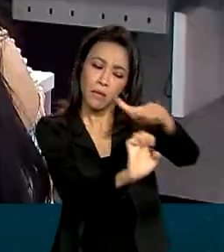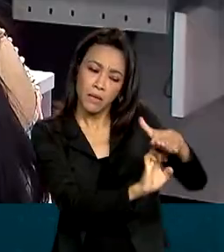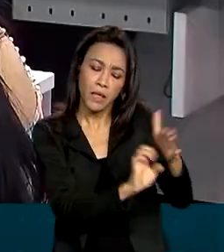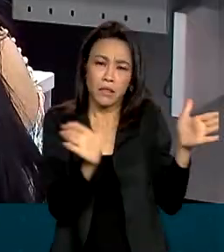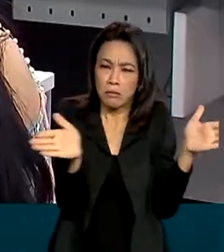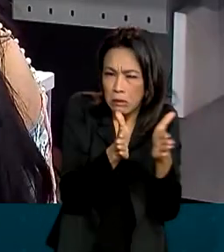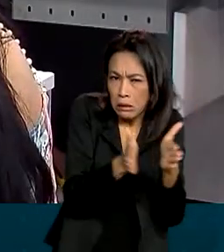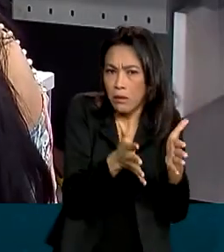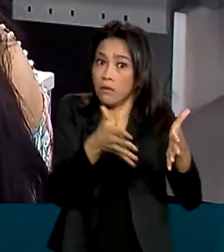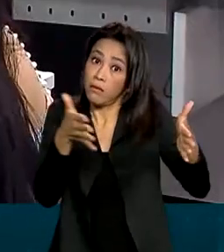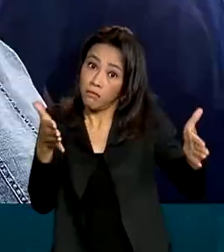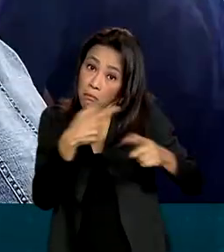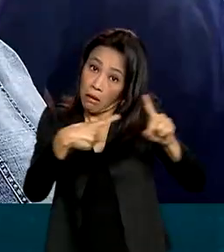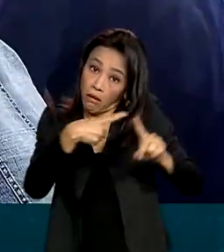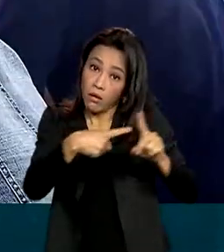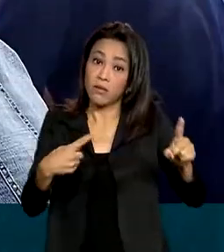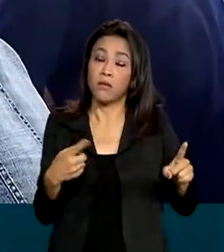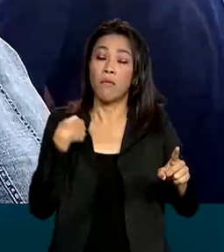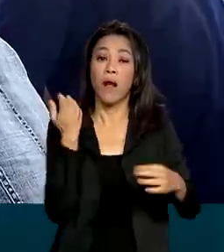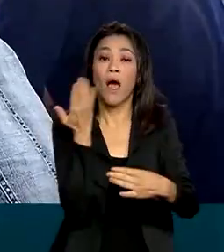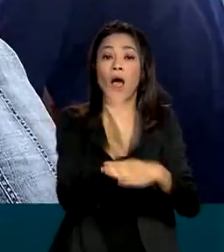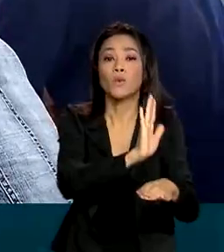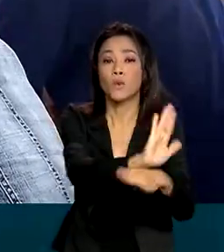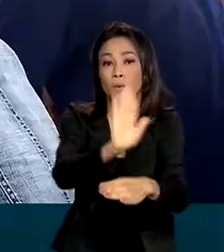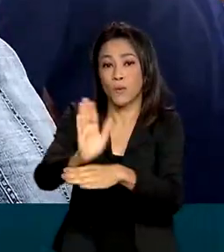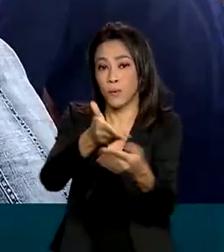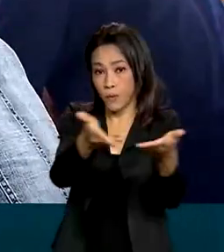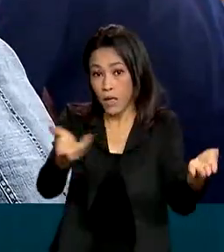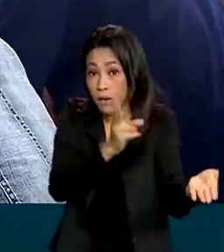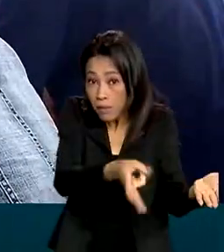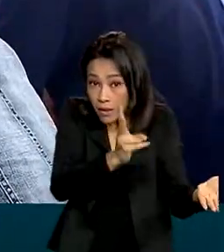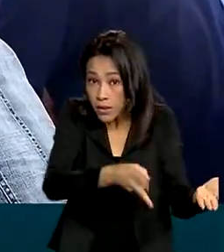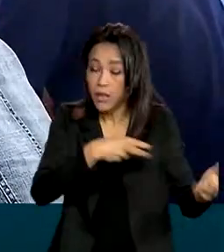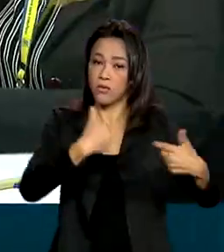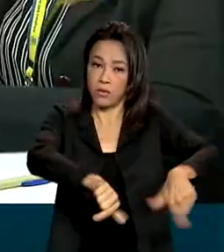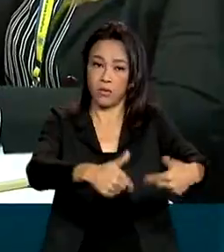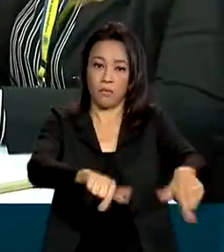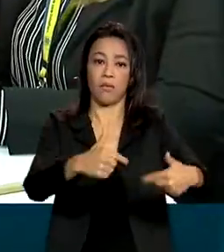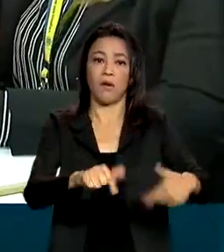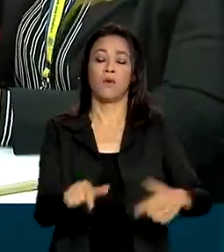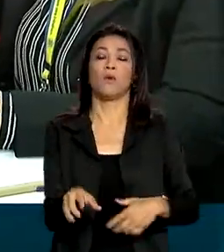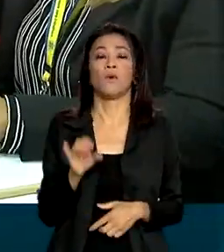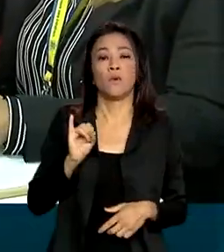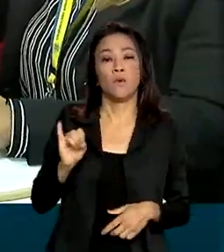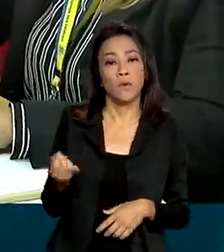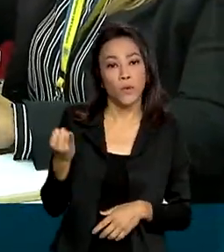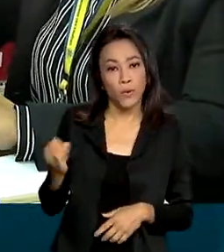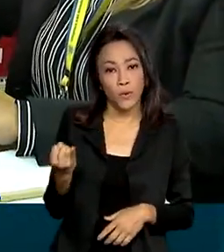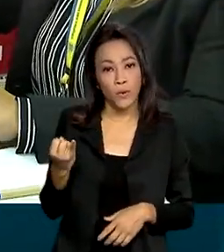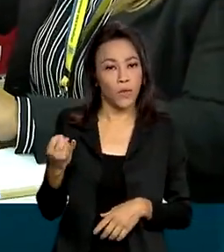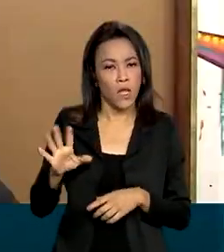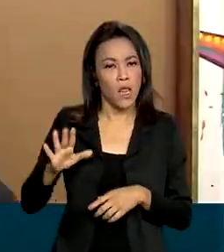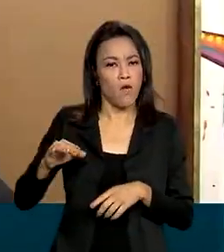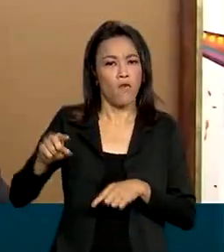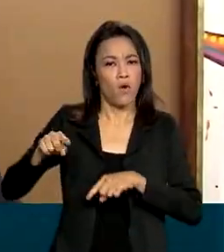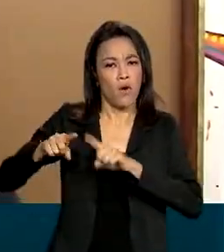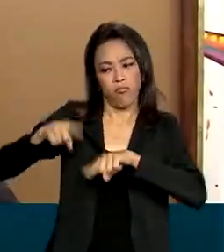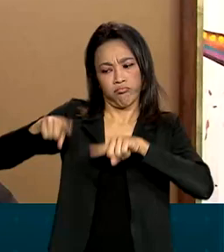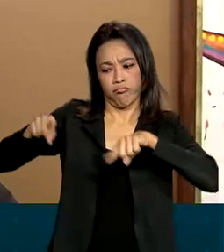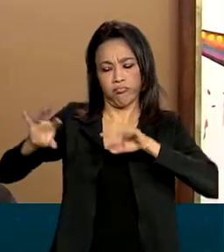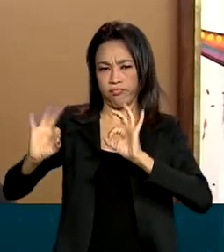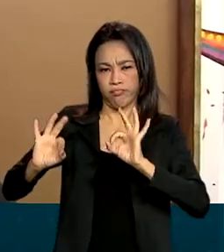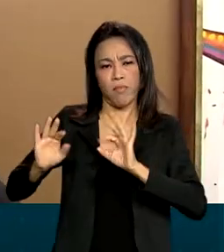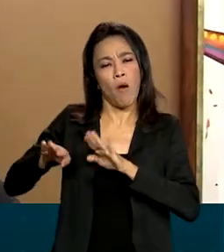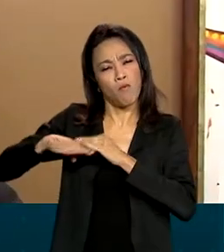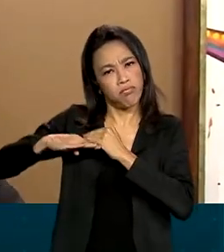e também uma ajuda para a manutenção de empregos. Além disso, as taxas de juros não foram alteradas e elas passam a